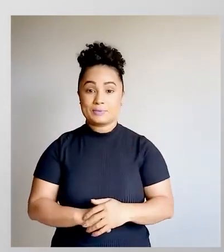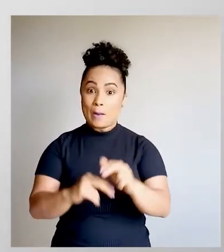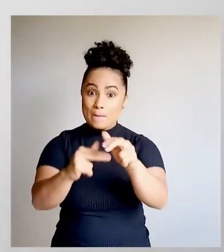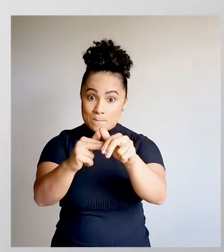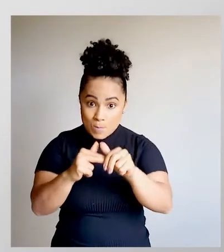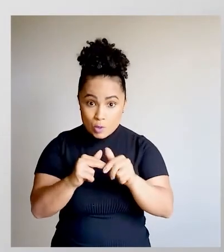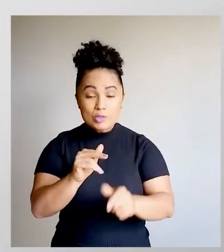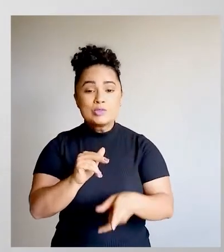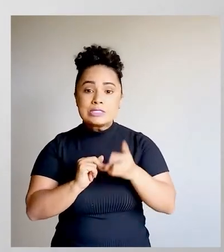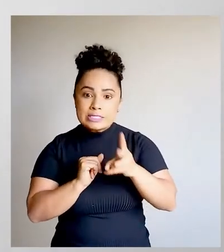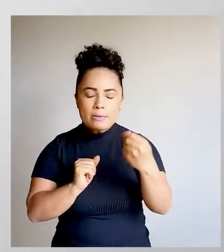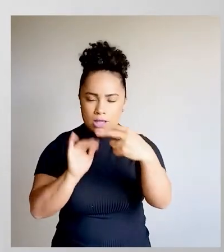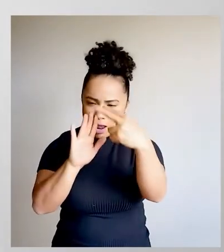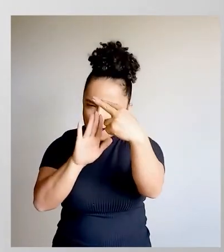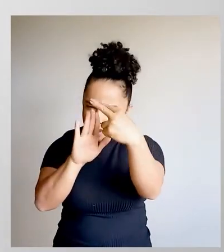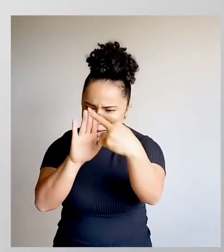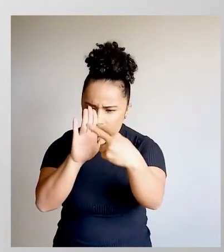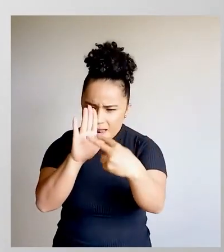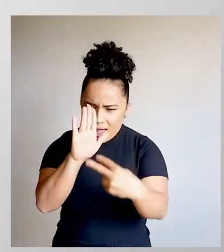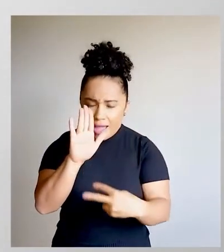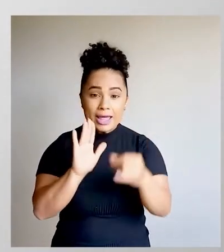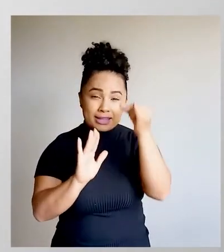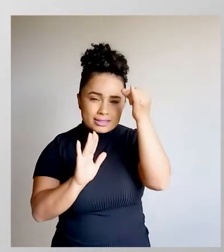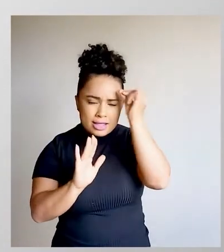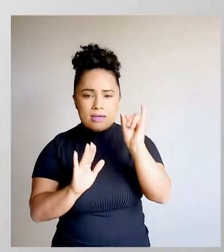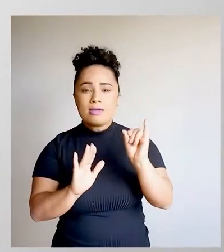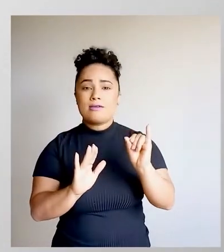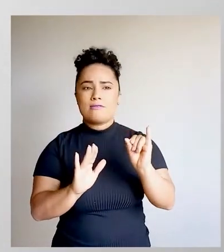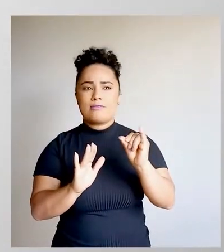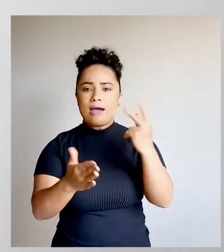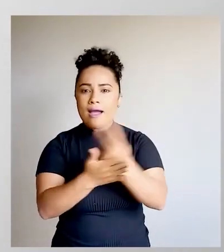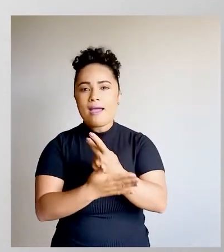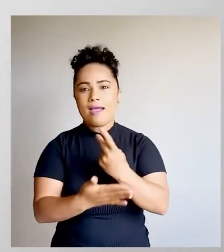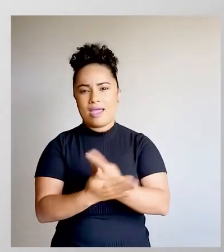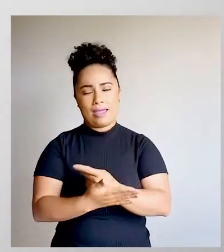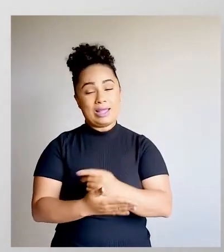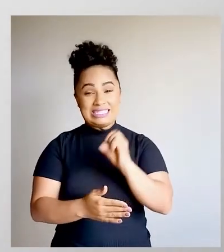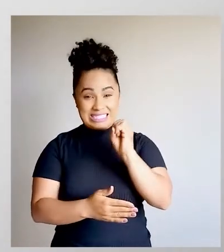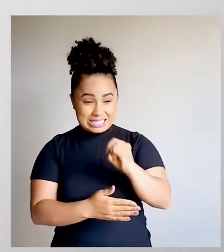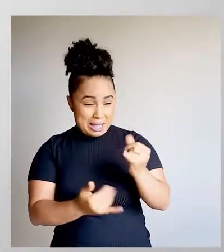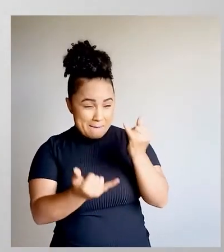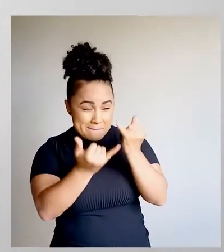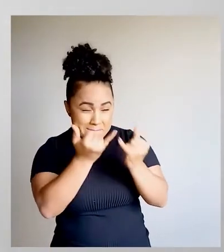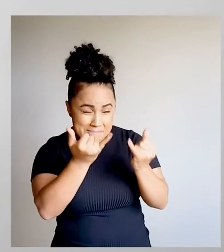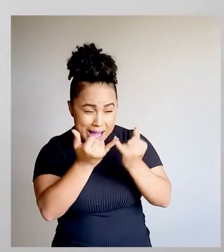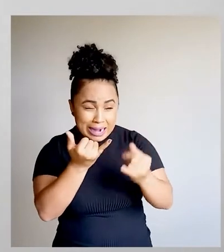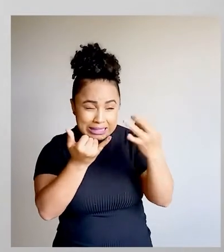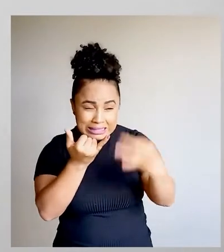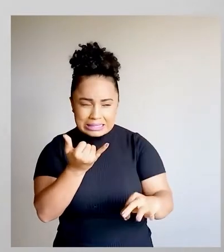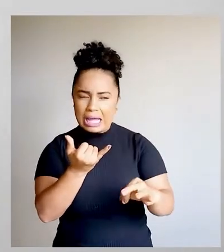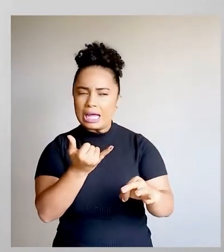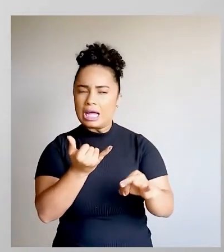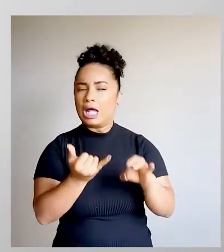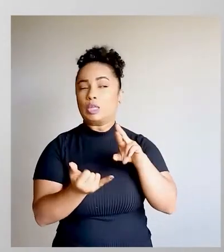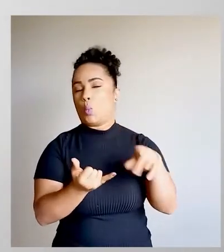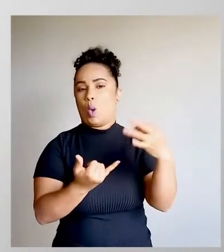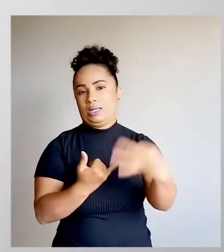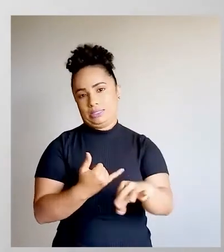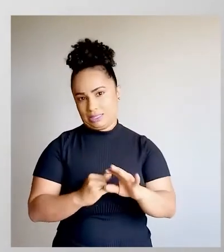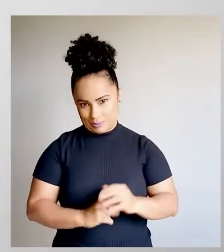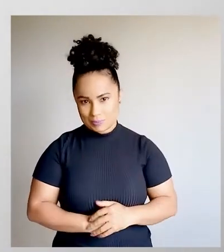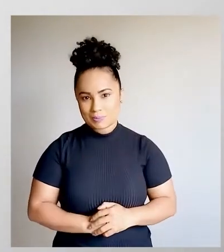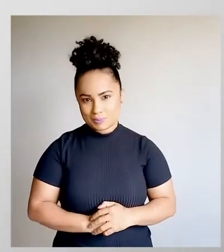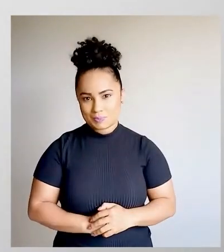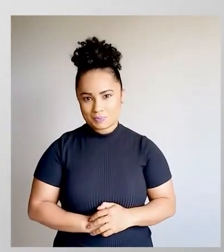que voltar no texto para a gente não acabar confundindo com aquilo que parece certo, mas não é o certo. Então,